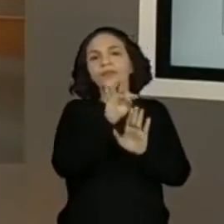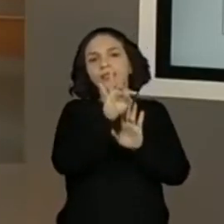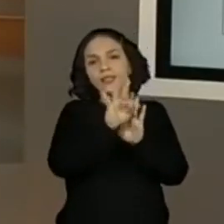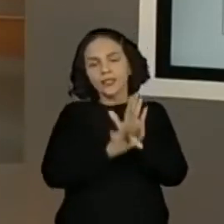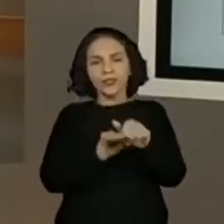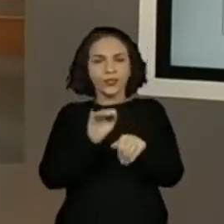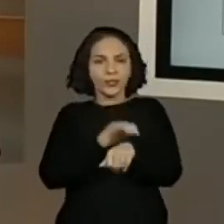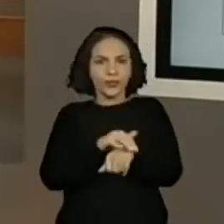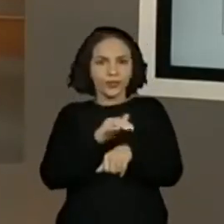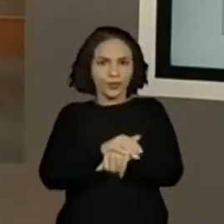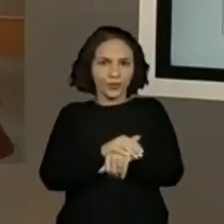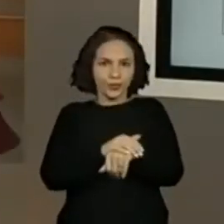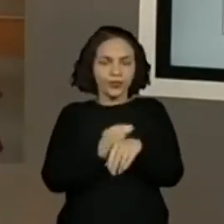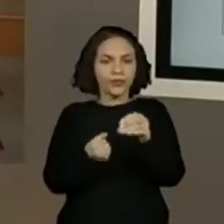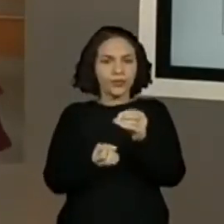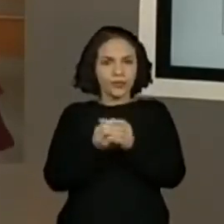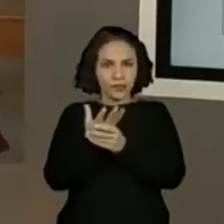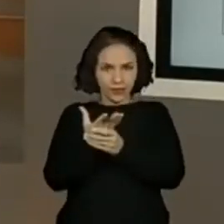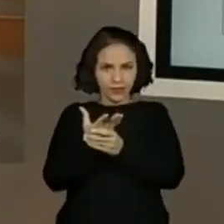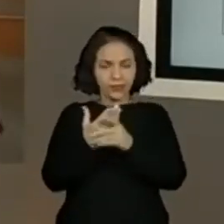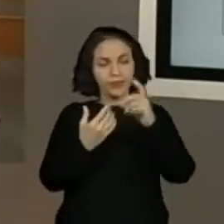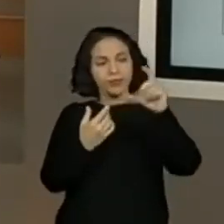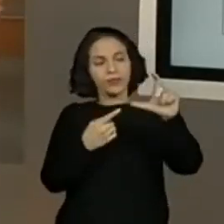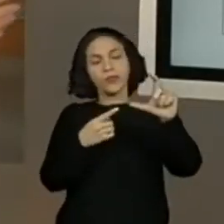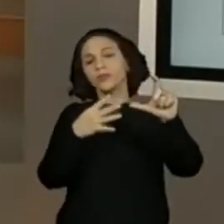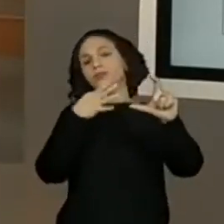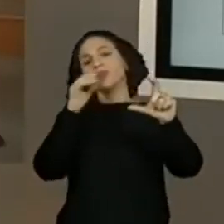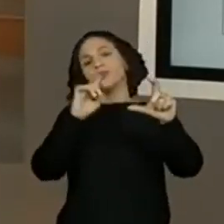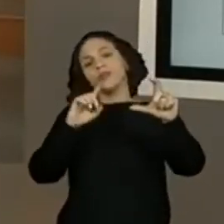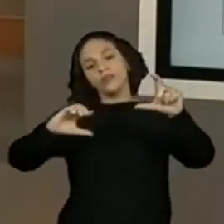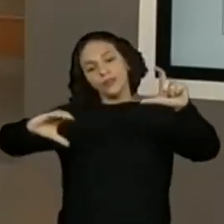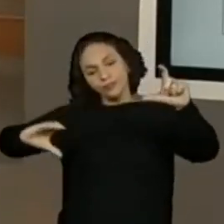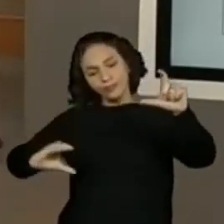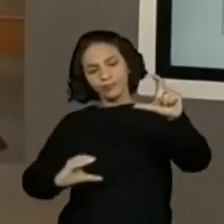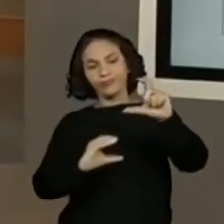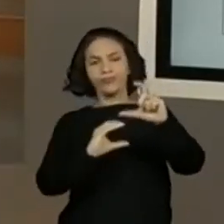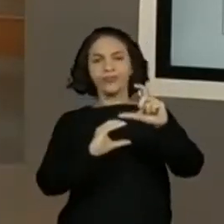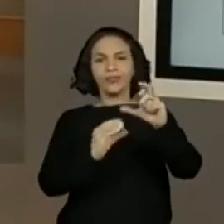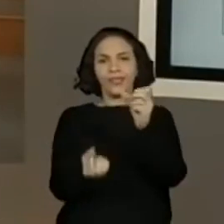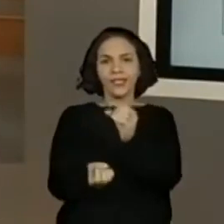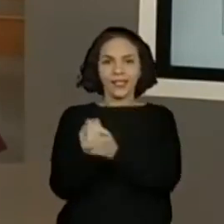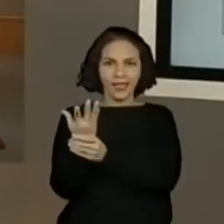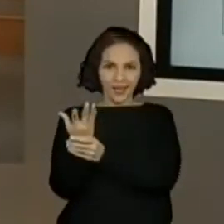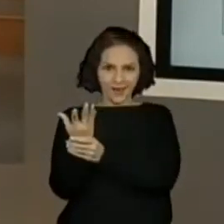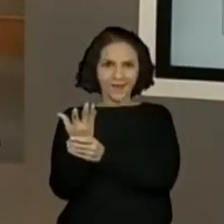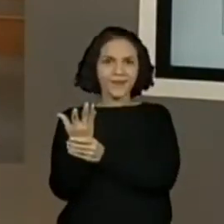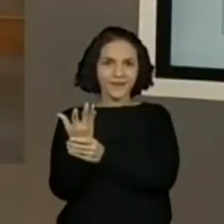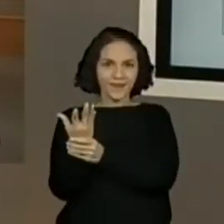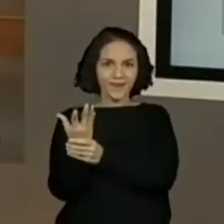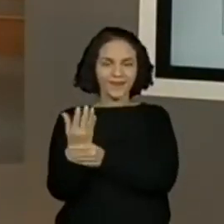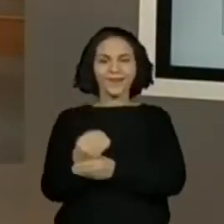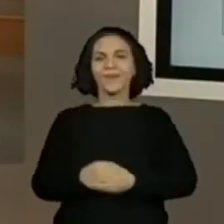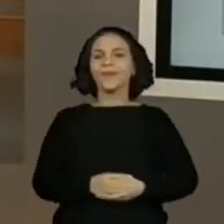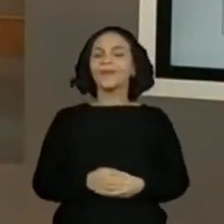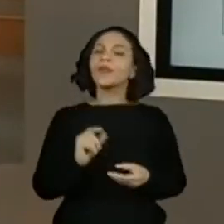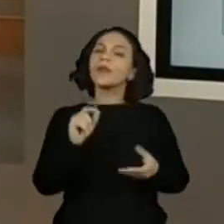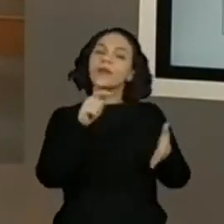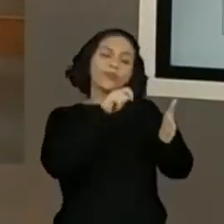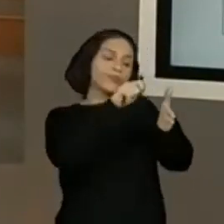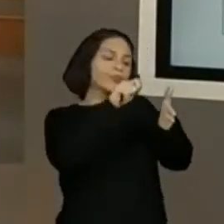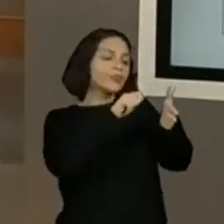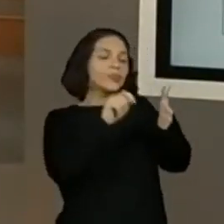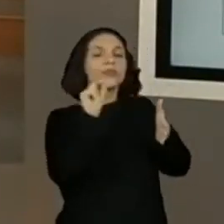autoria. Um final de conto desconhecido. Então, gente tem a primeira parte e nós estamos resgatando os